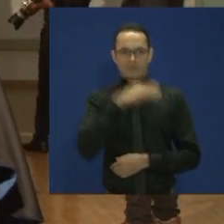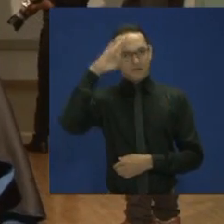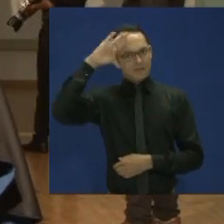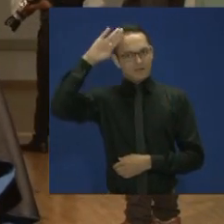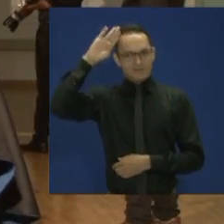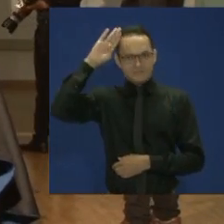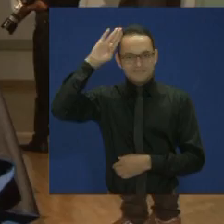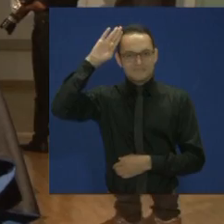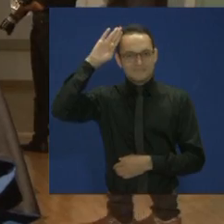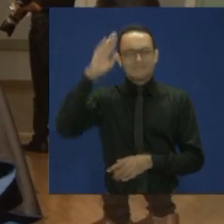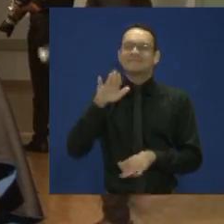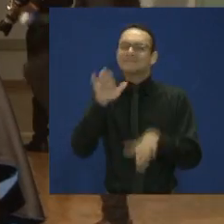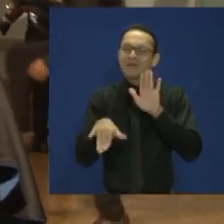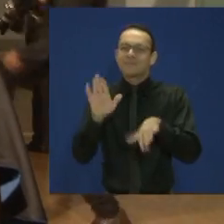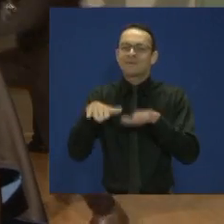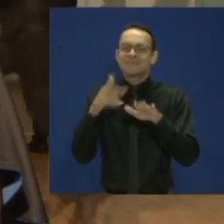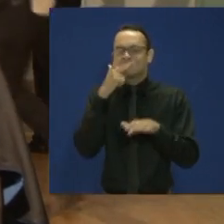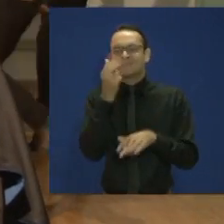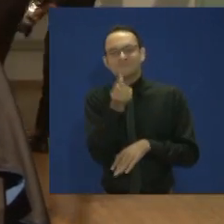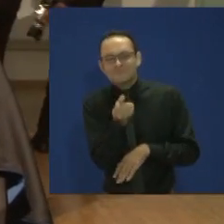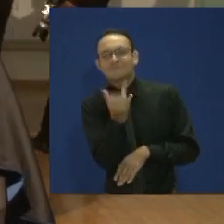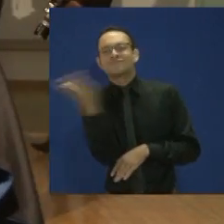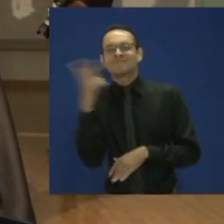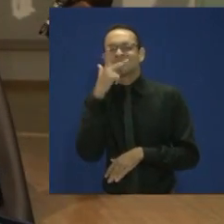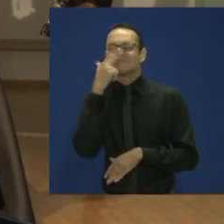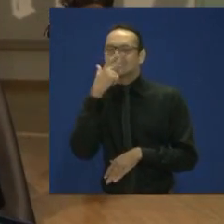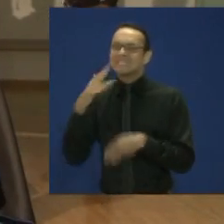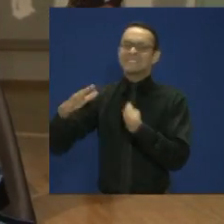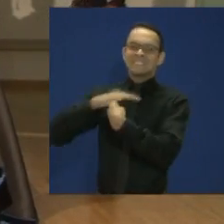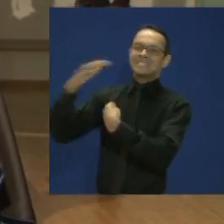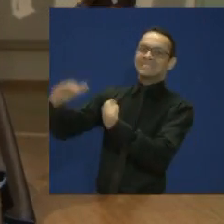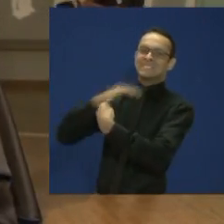de orelha, mas sempre para o nosso crescimento profissional.